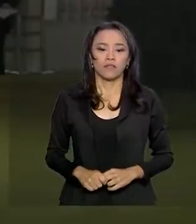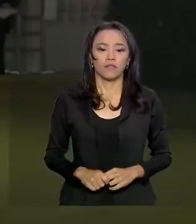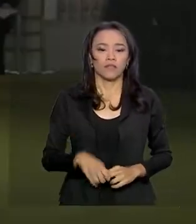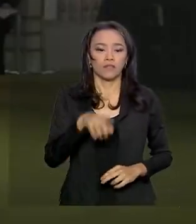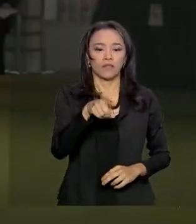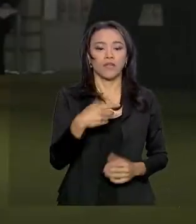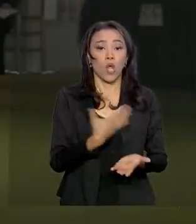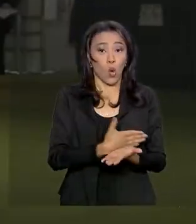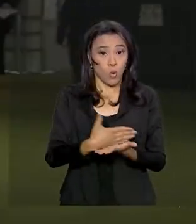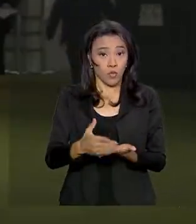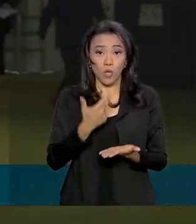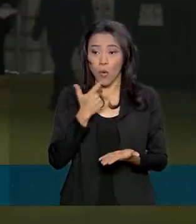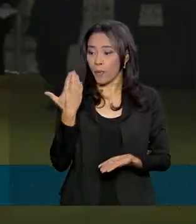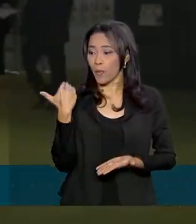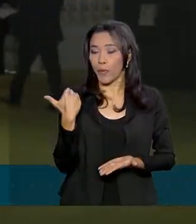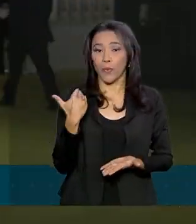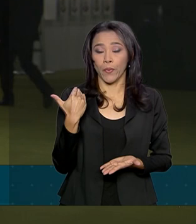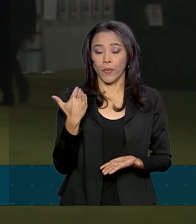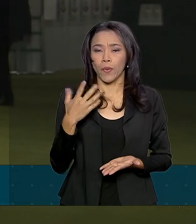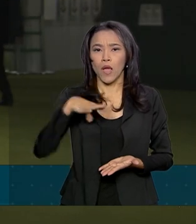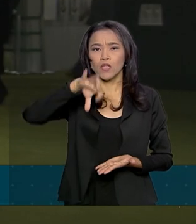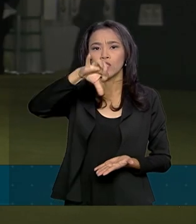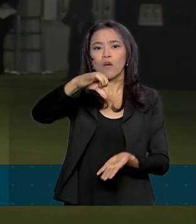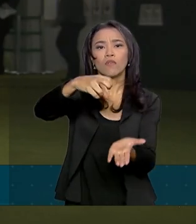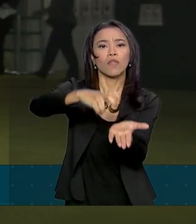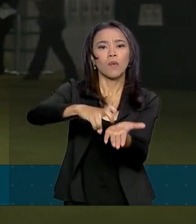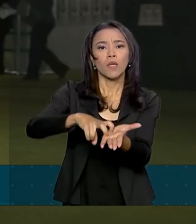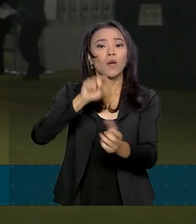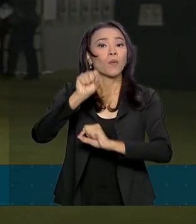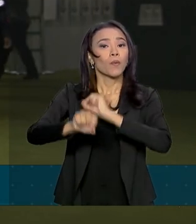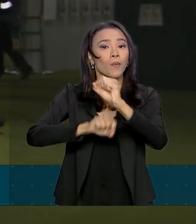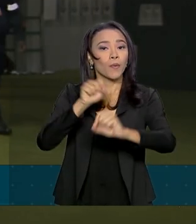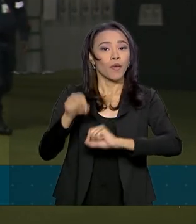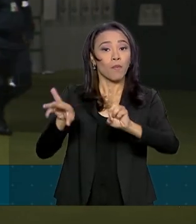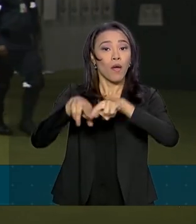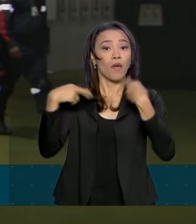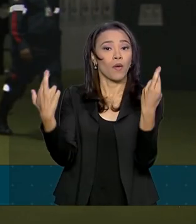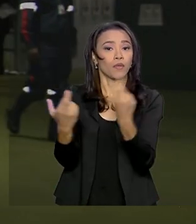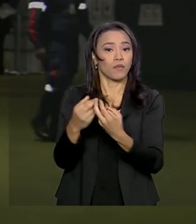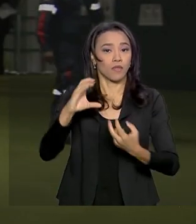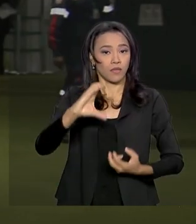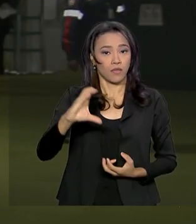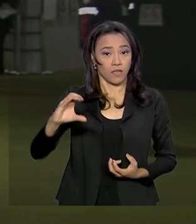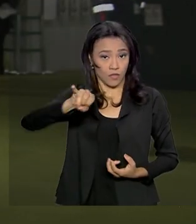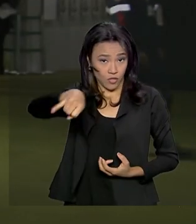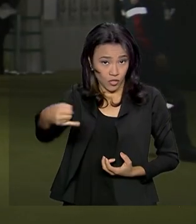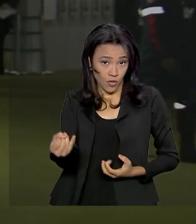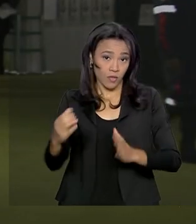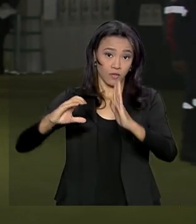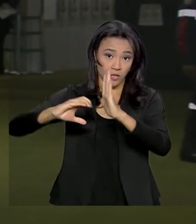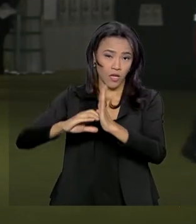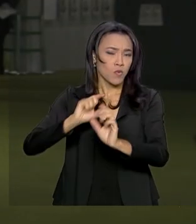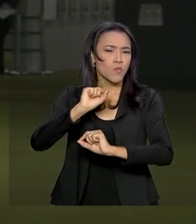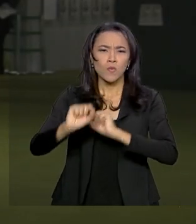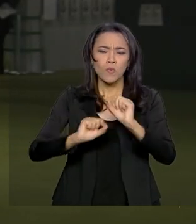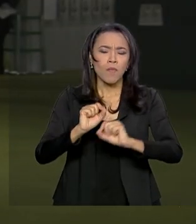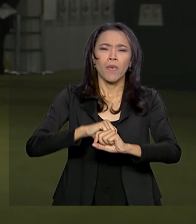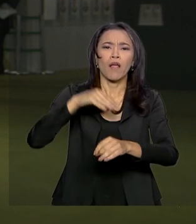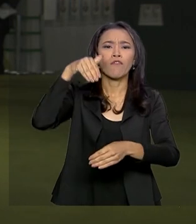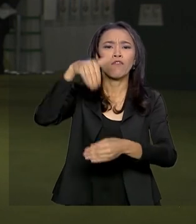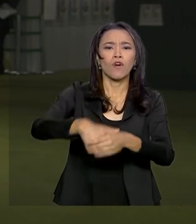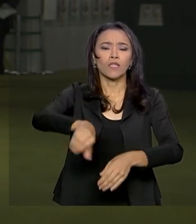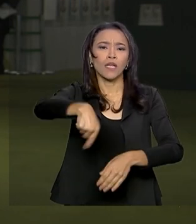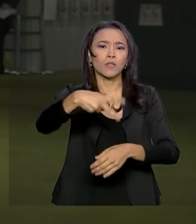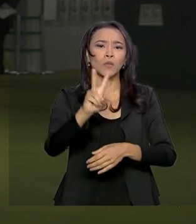Começou agora há pouco, às nove horas da manhã, a sessão da Comissão de Constituição e Justiça do Senado para votar as duas PECs da